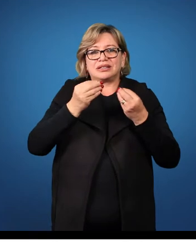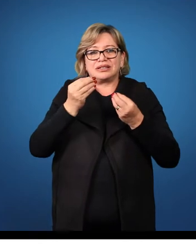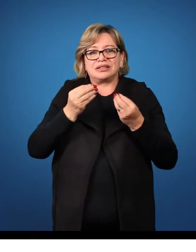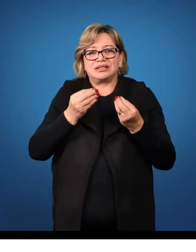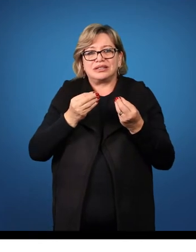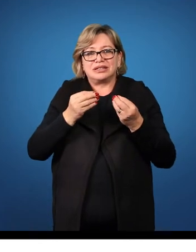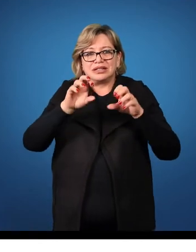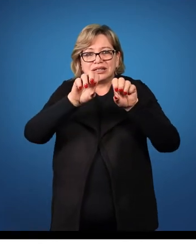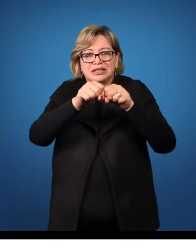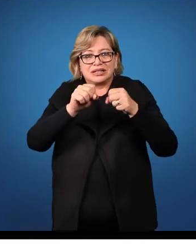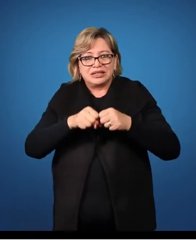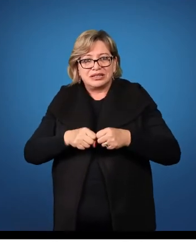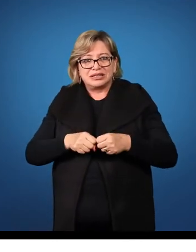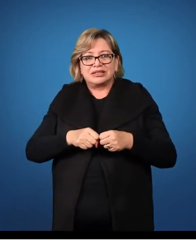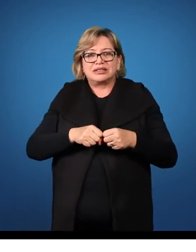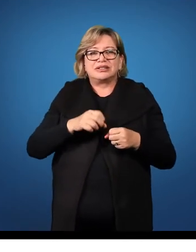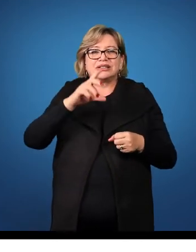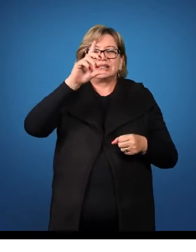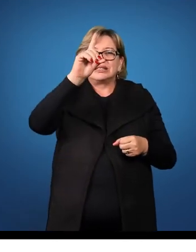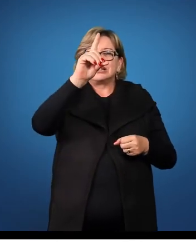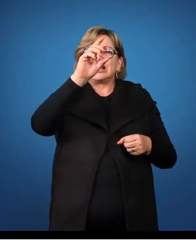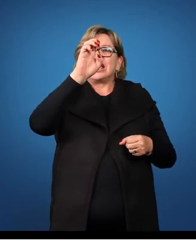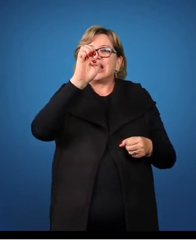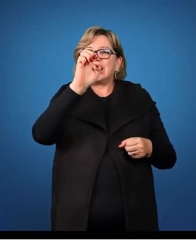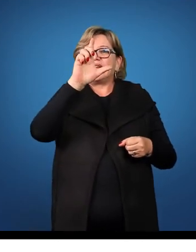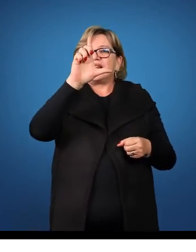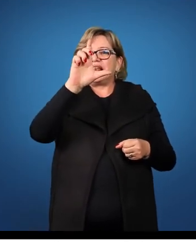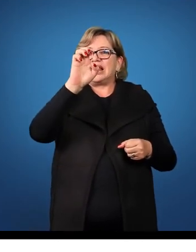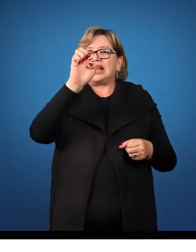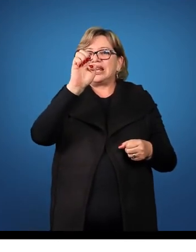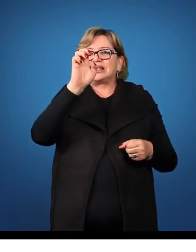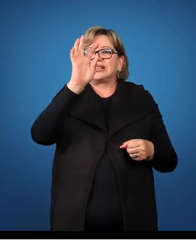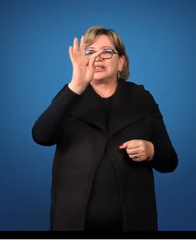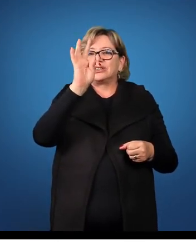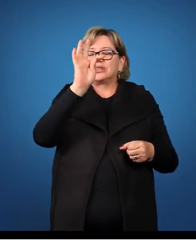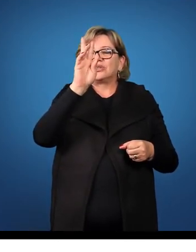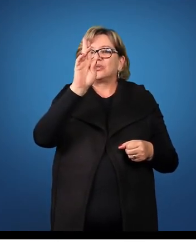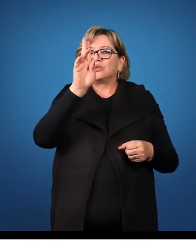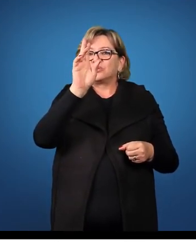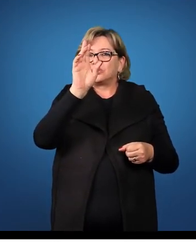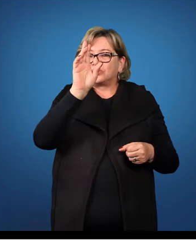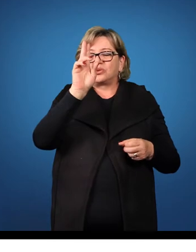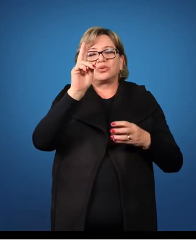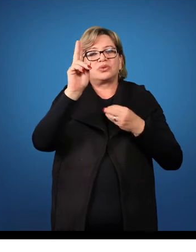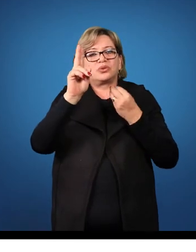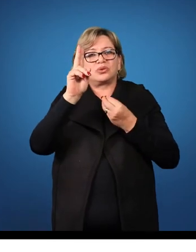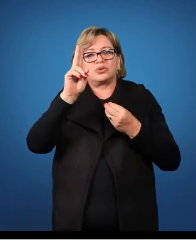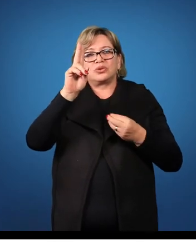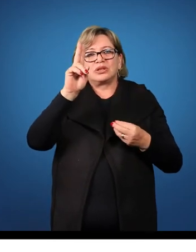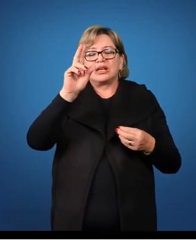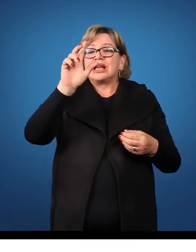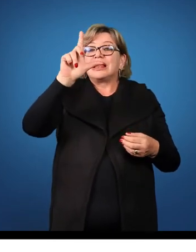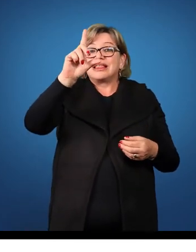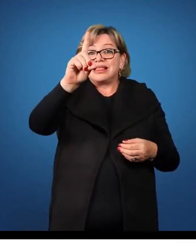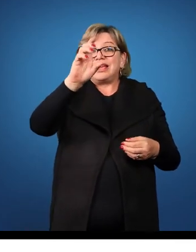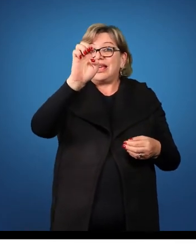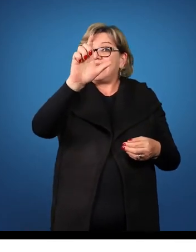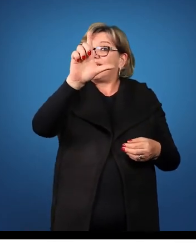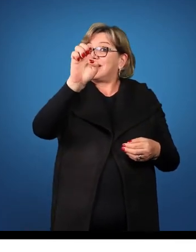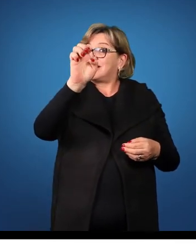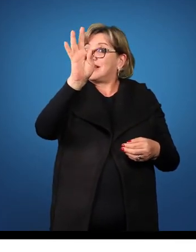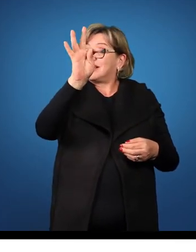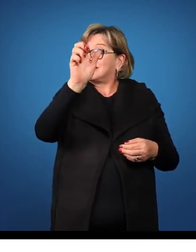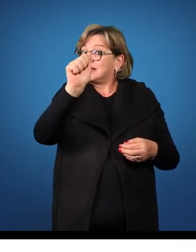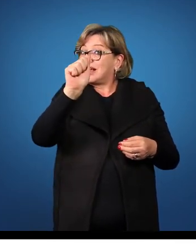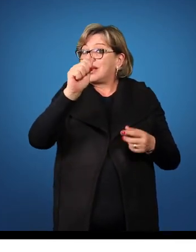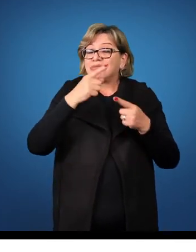destruída, deletus, deleta, deletum. Usarei a forma deleta, por se tratar